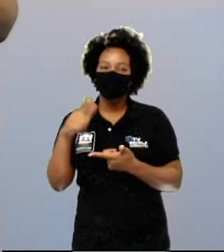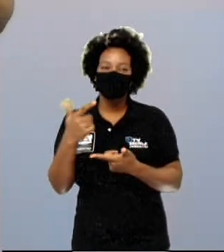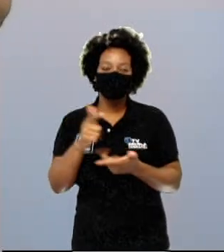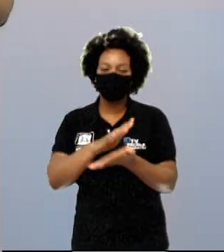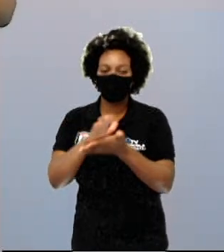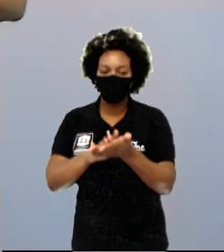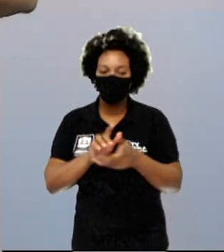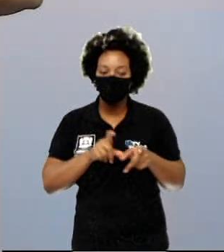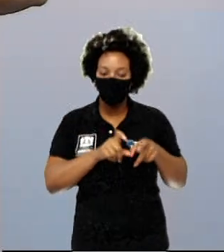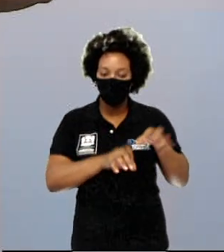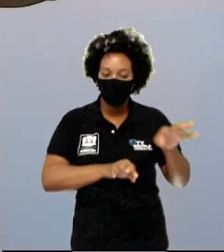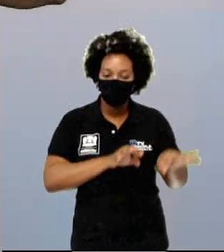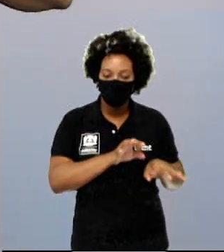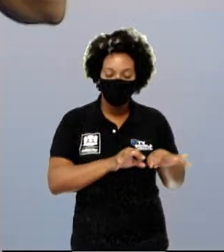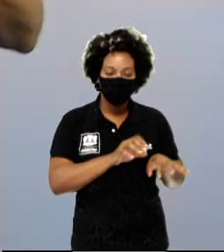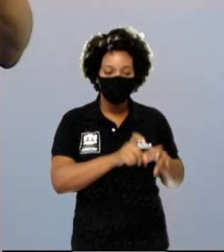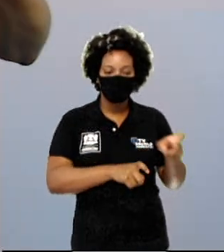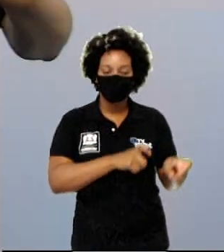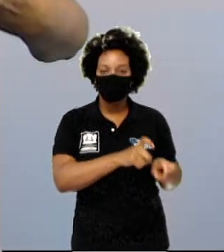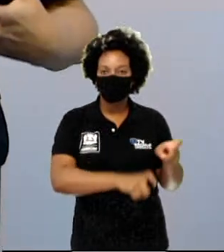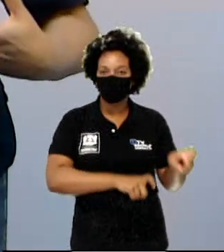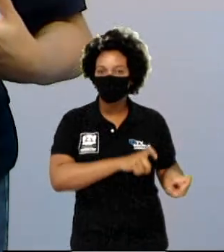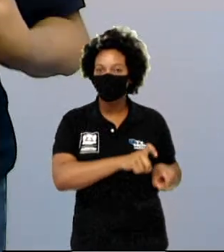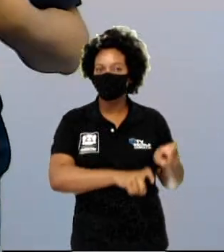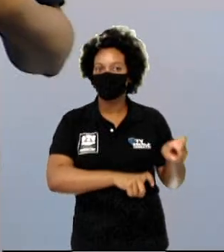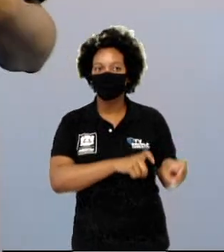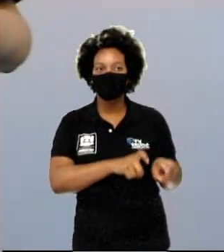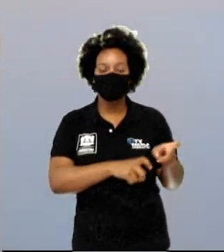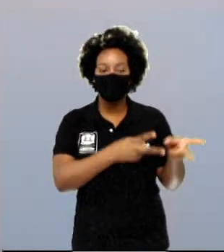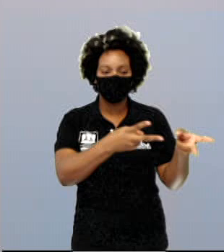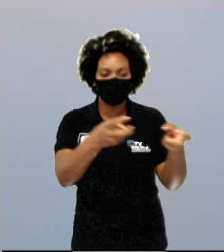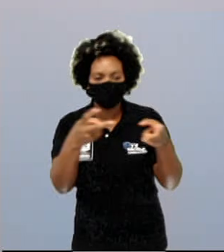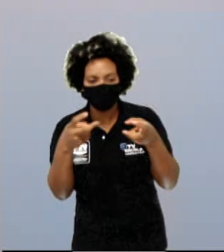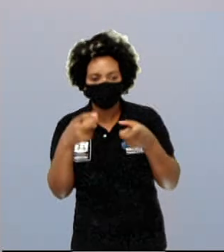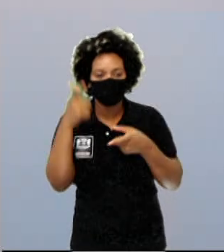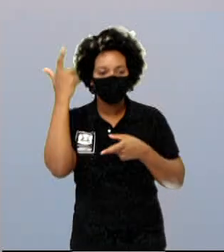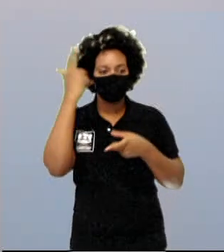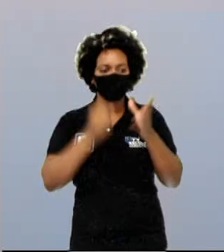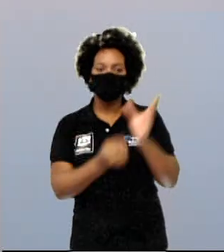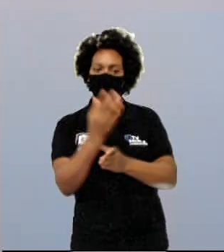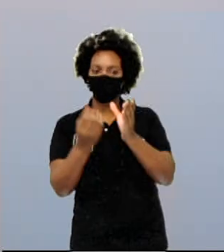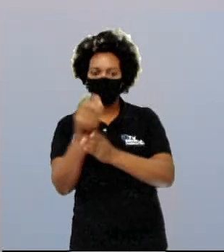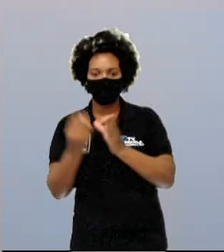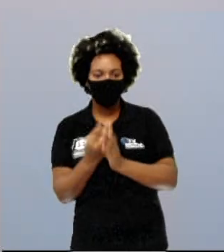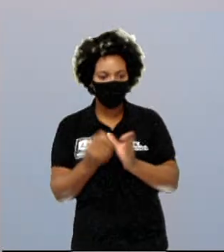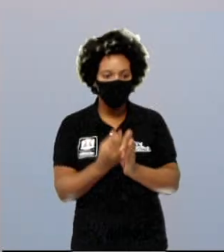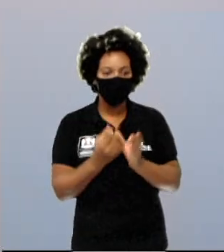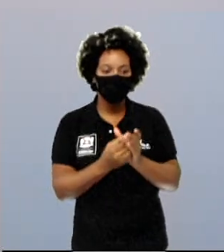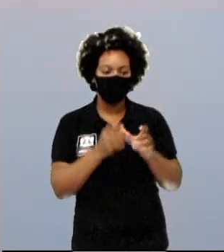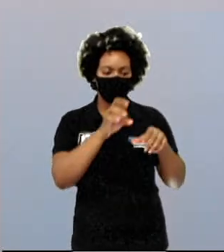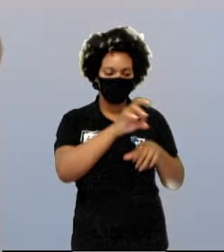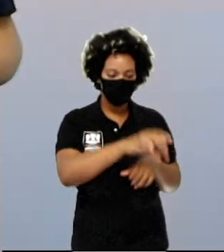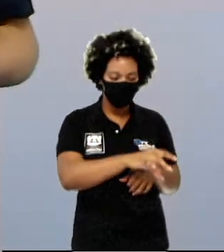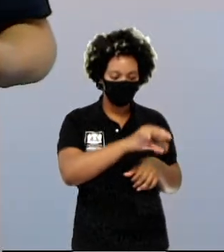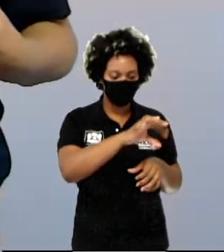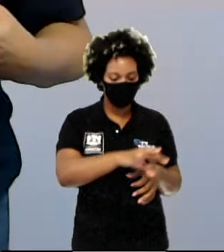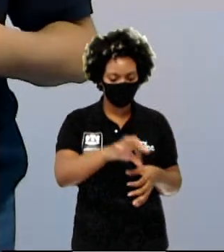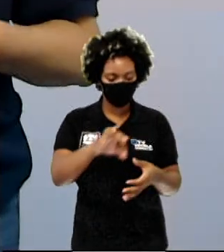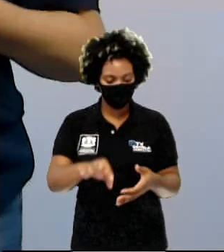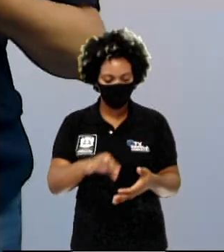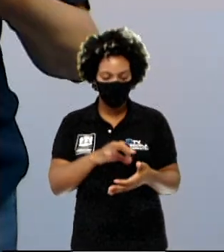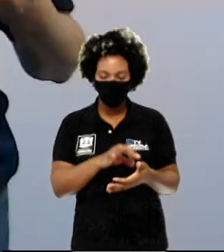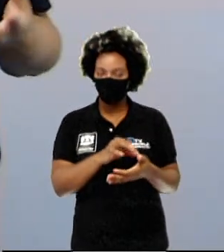agricultura. O homem ainda não tinha percebido que ele podia produzir muito mais alimento se ele semeasse, plantasse e colhia.